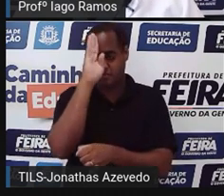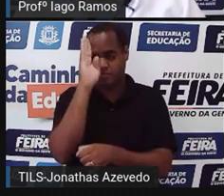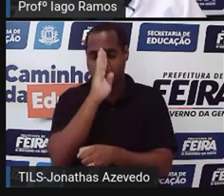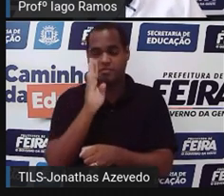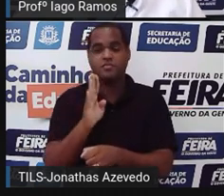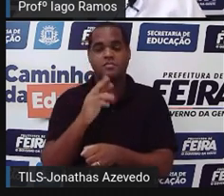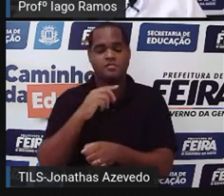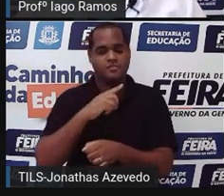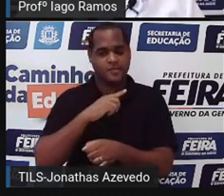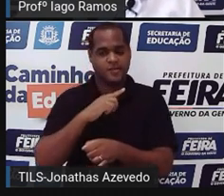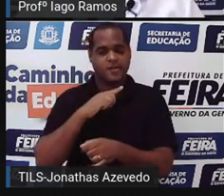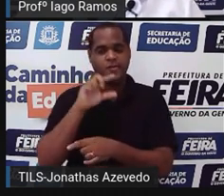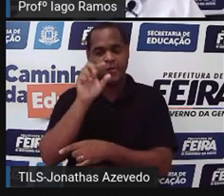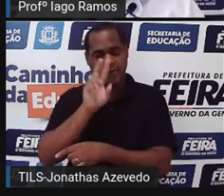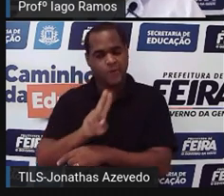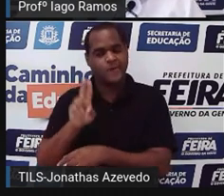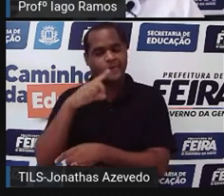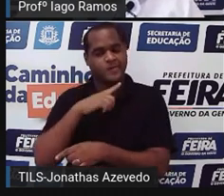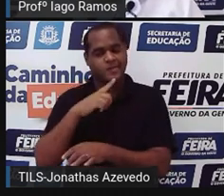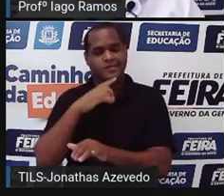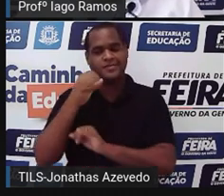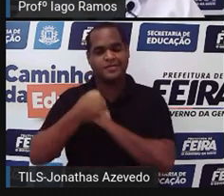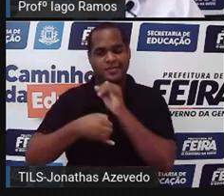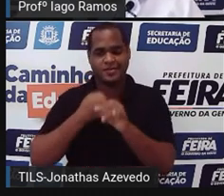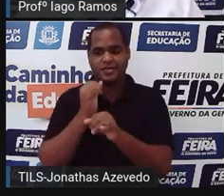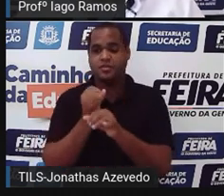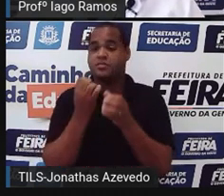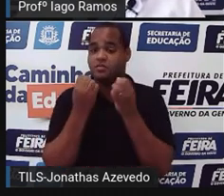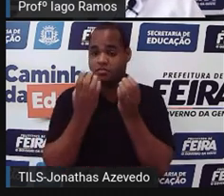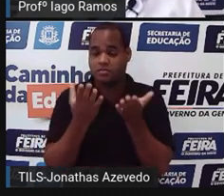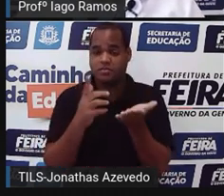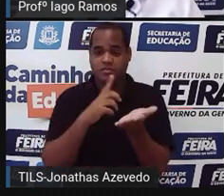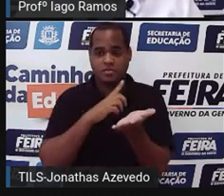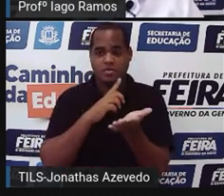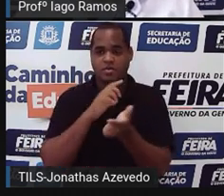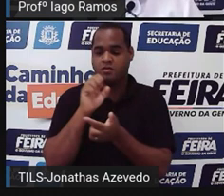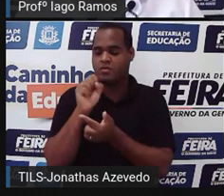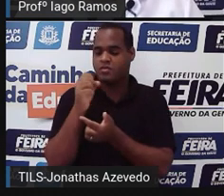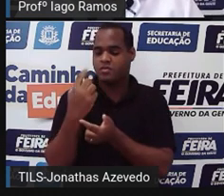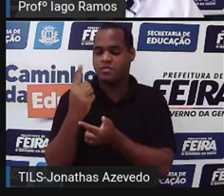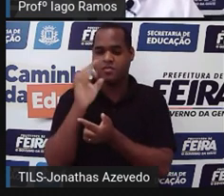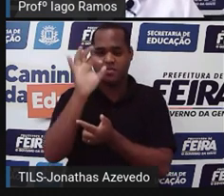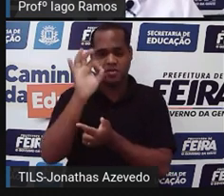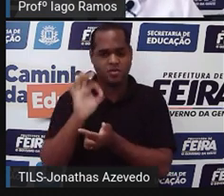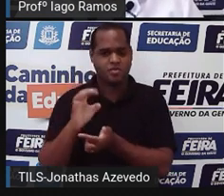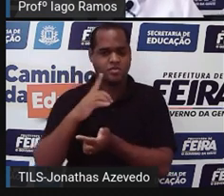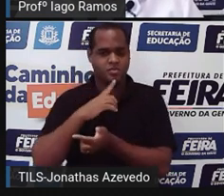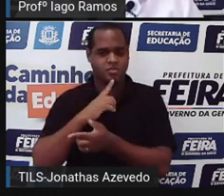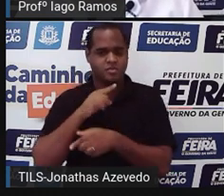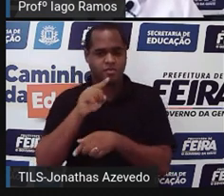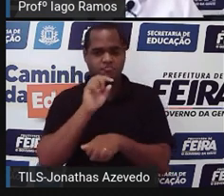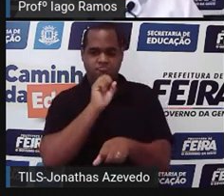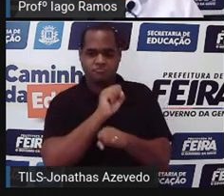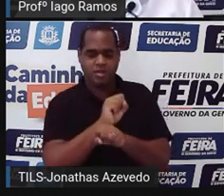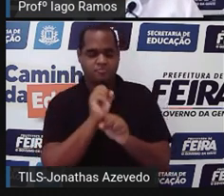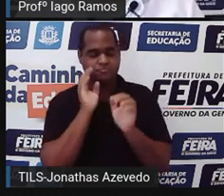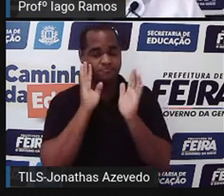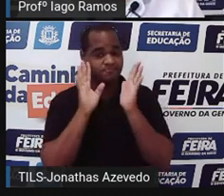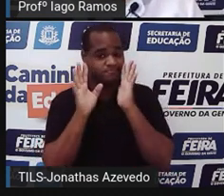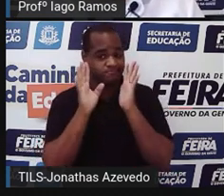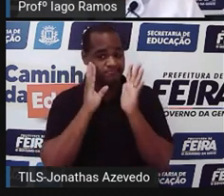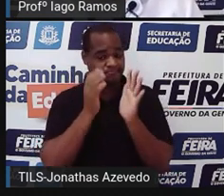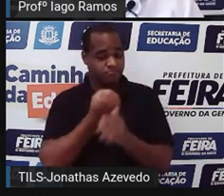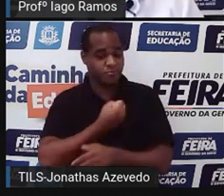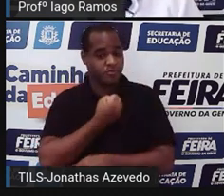Fazem uso da internet, tá? 81%, se a gente parar direitinho, é um número